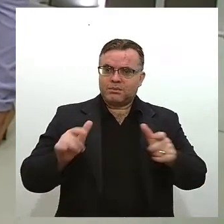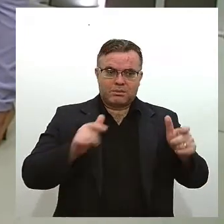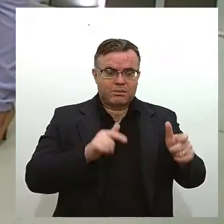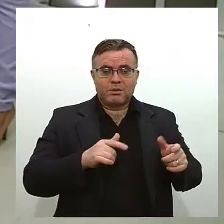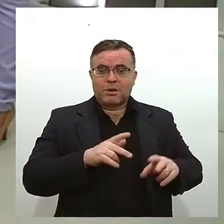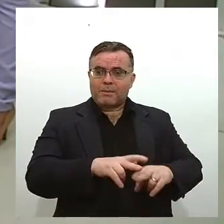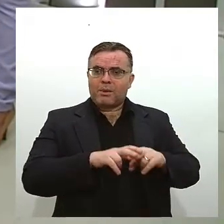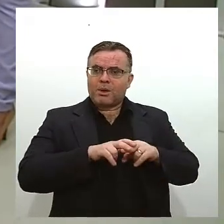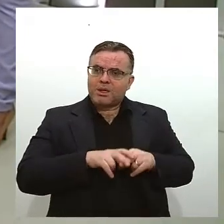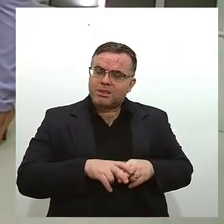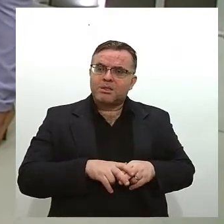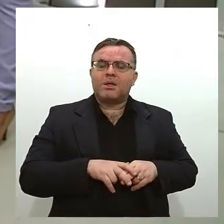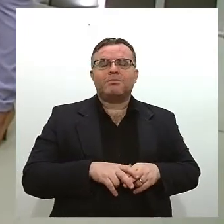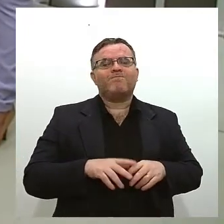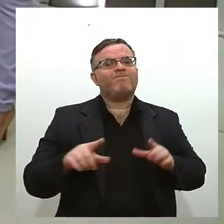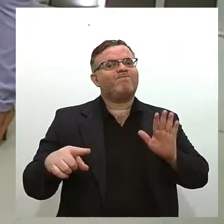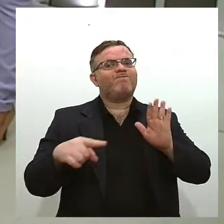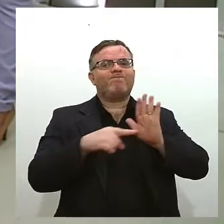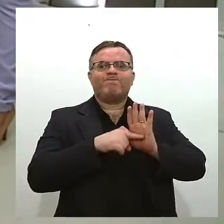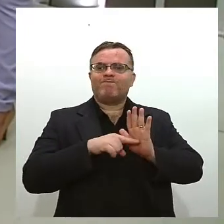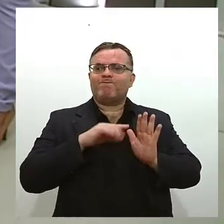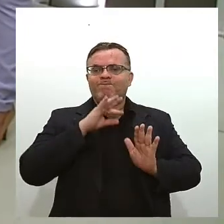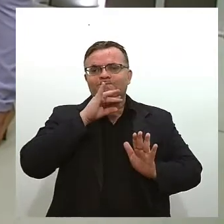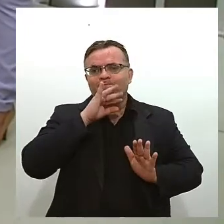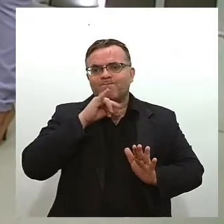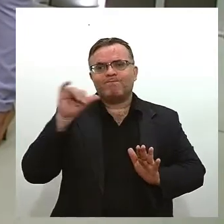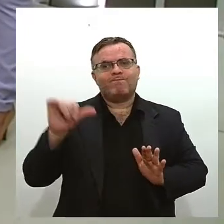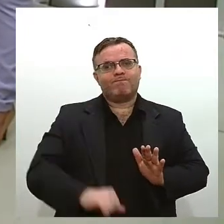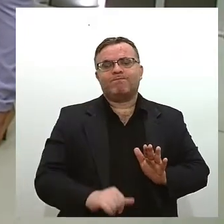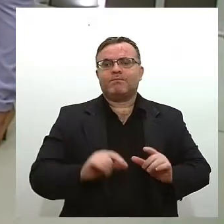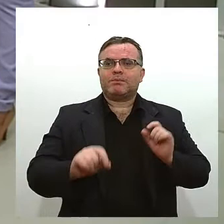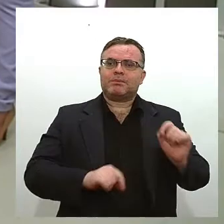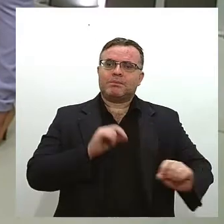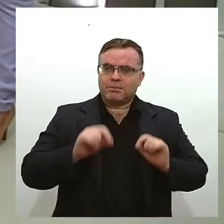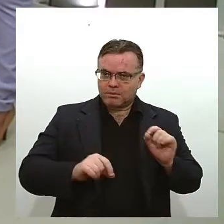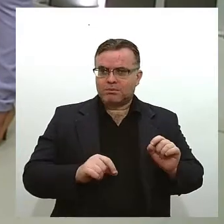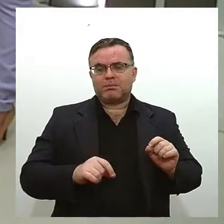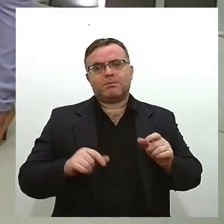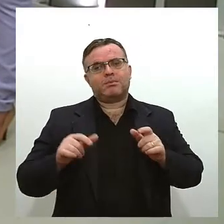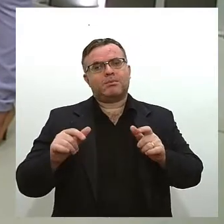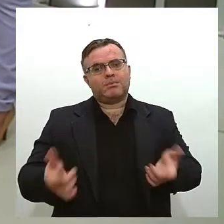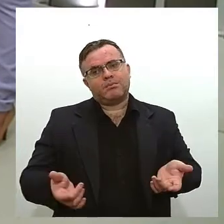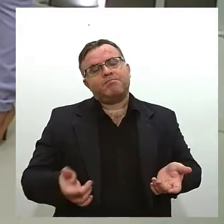o saldo negativo com relação a esses dados foi realmente nesses setores